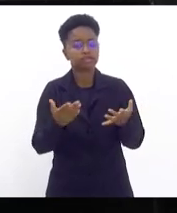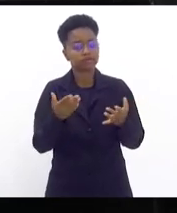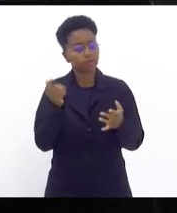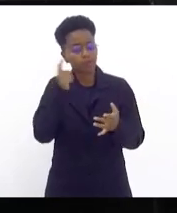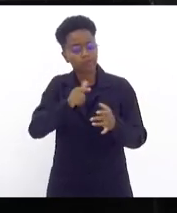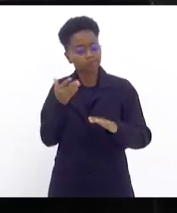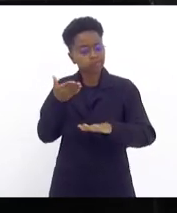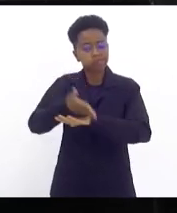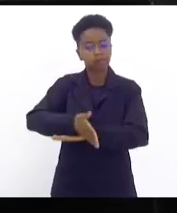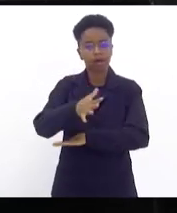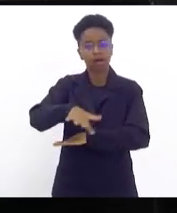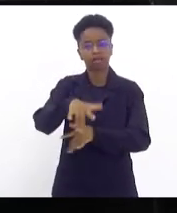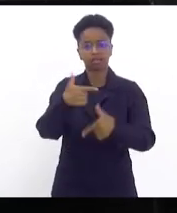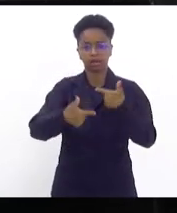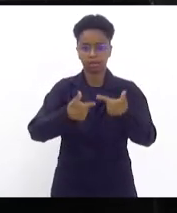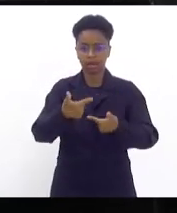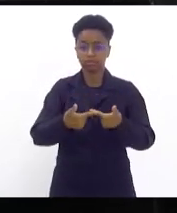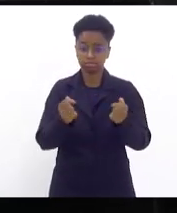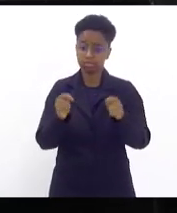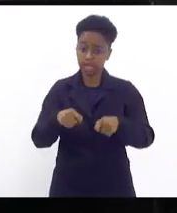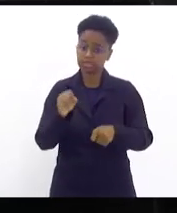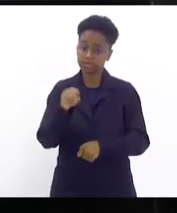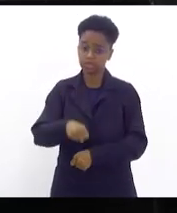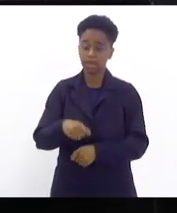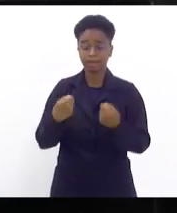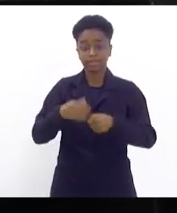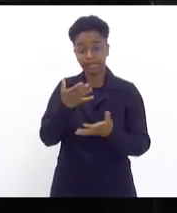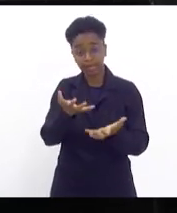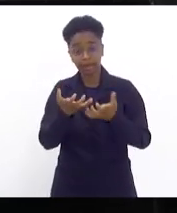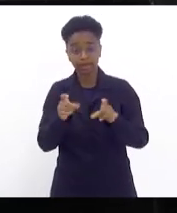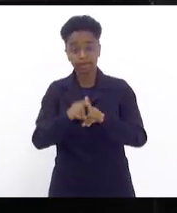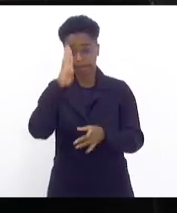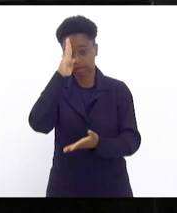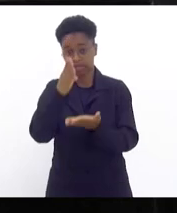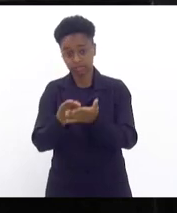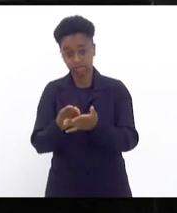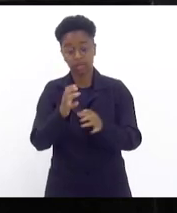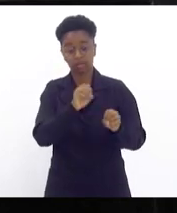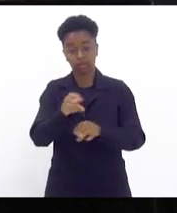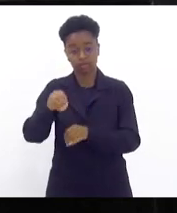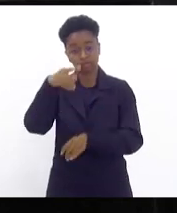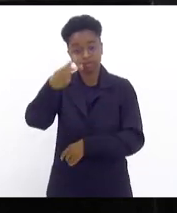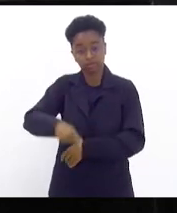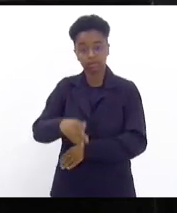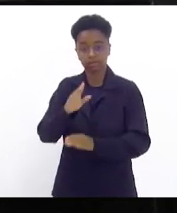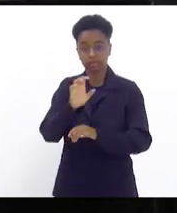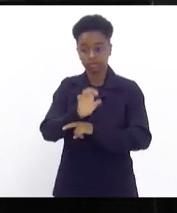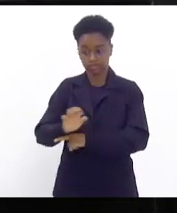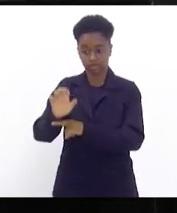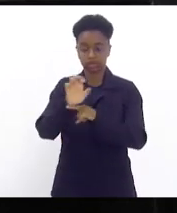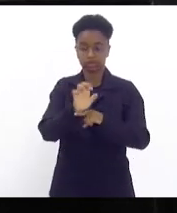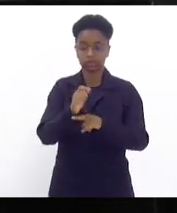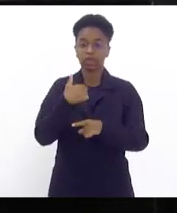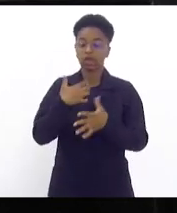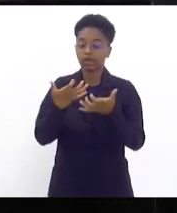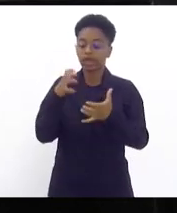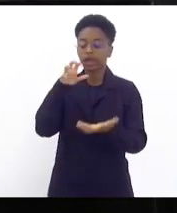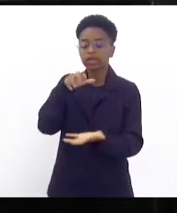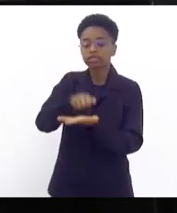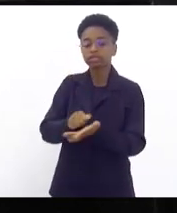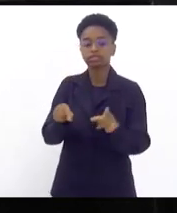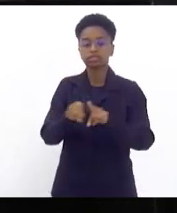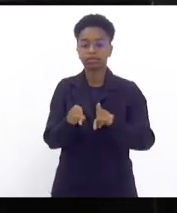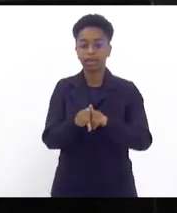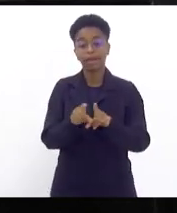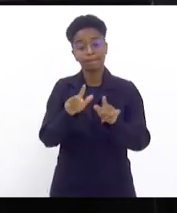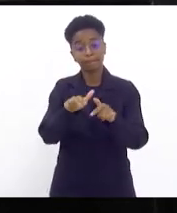possível sim, basta querer e acreditar na educação do nosso Estado. Eu queria deixar aqui registrado, por isso fiz